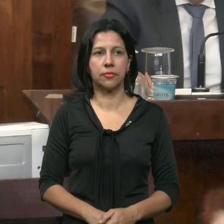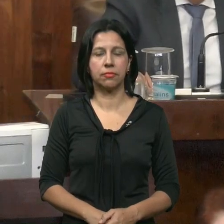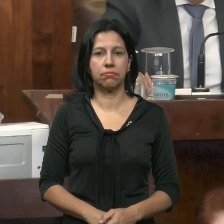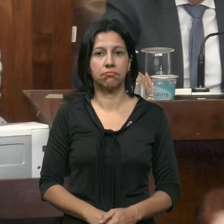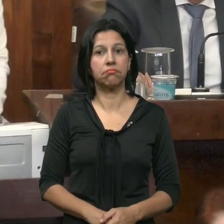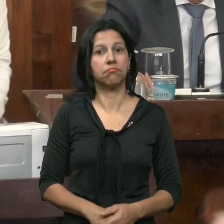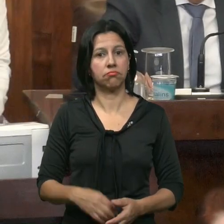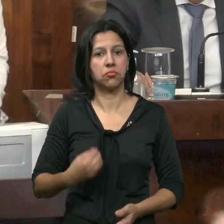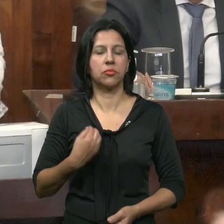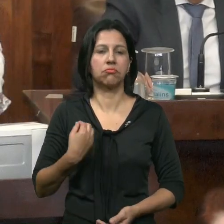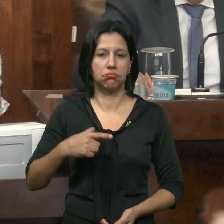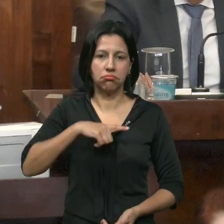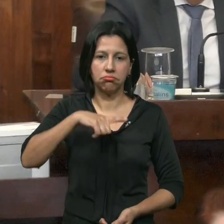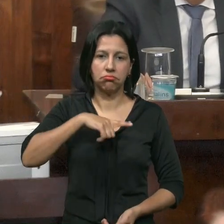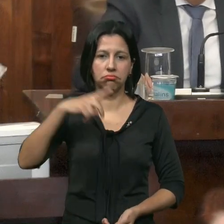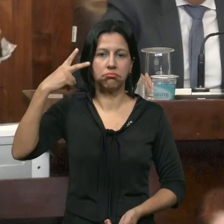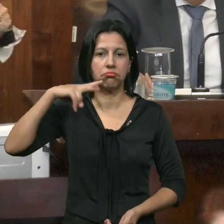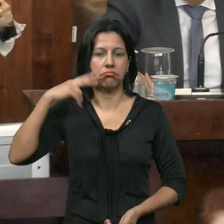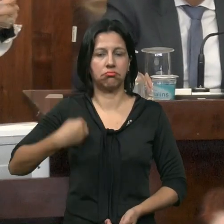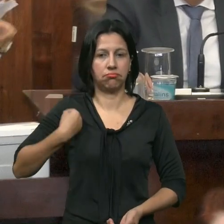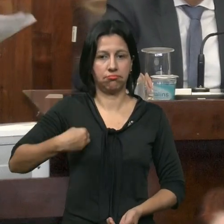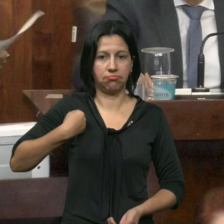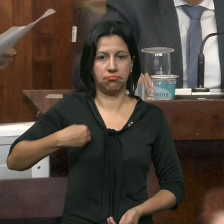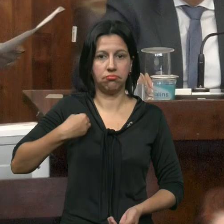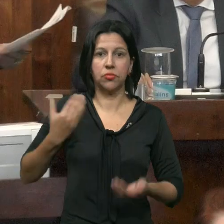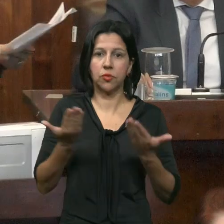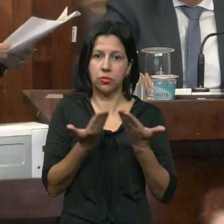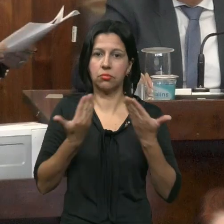Avendo número regimental, declaro aberto a presente sessão